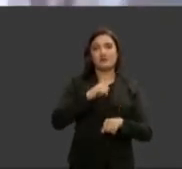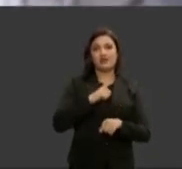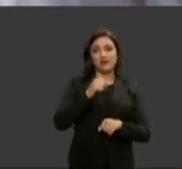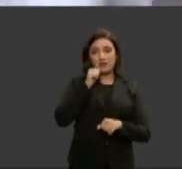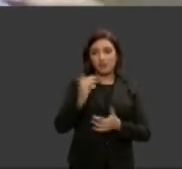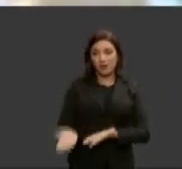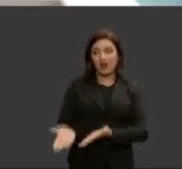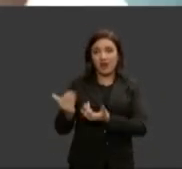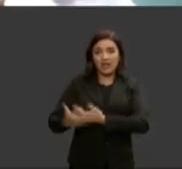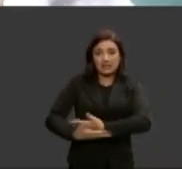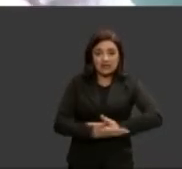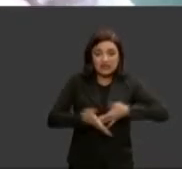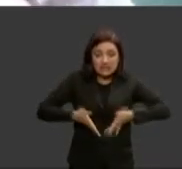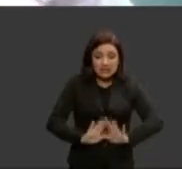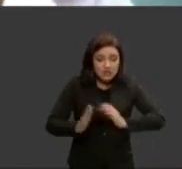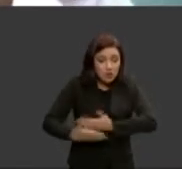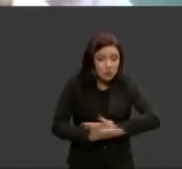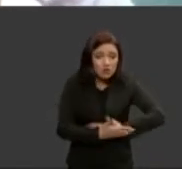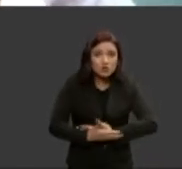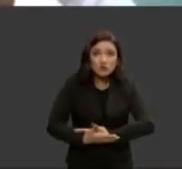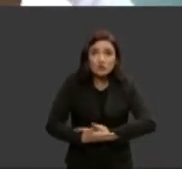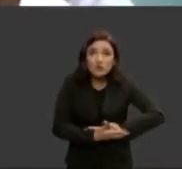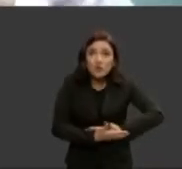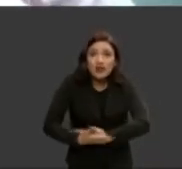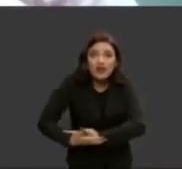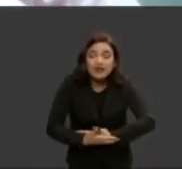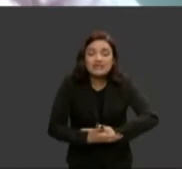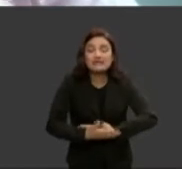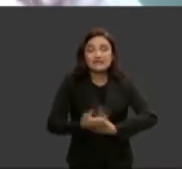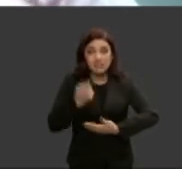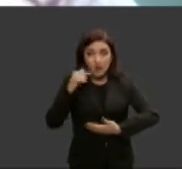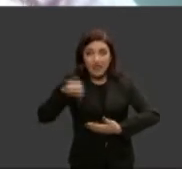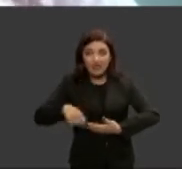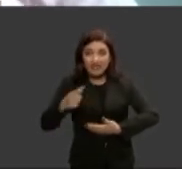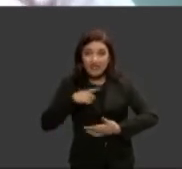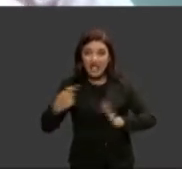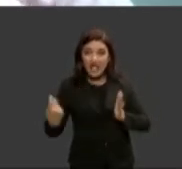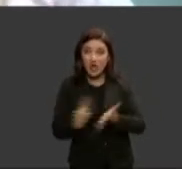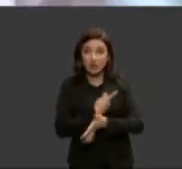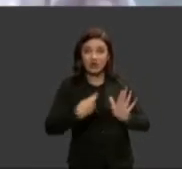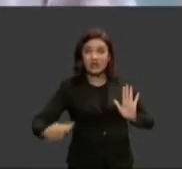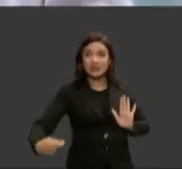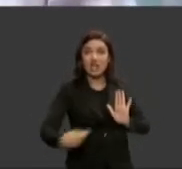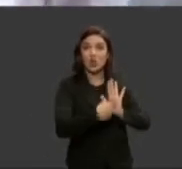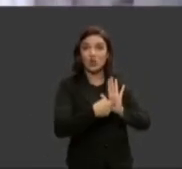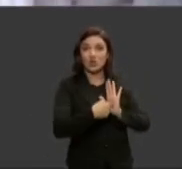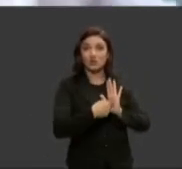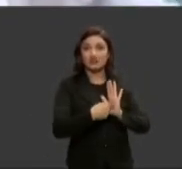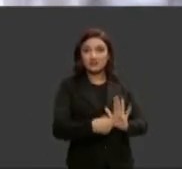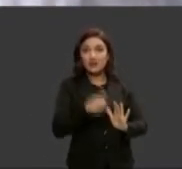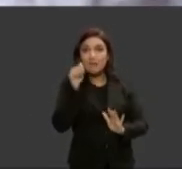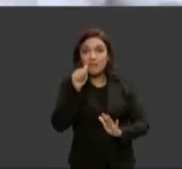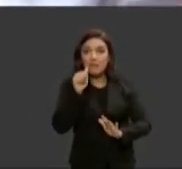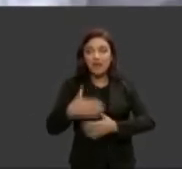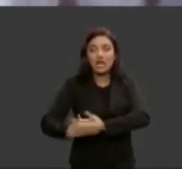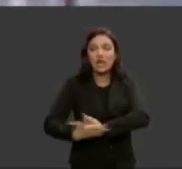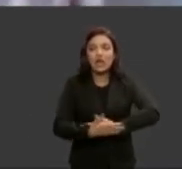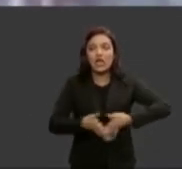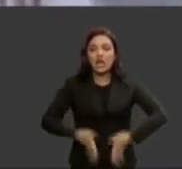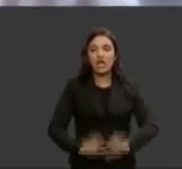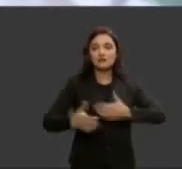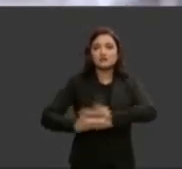recém-nascida e aqui no nosso ministério é onde a gente recebe as denúncias de violação de direitos de meninas recém-nascidas